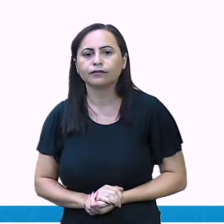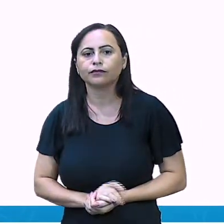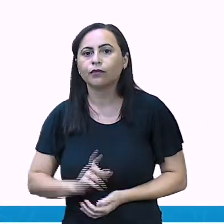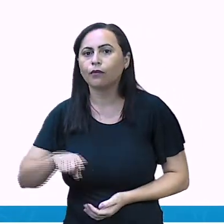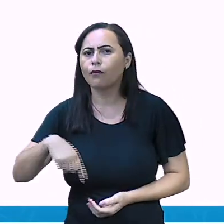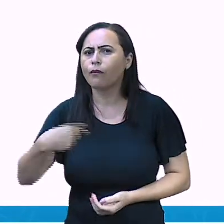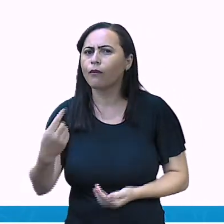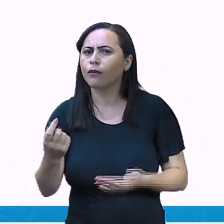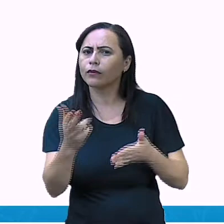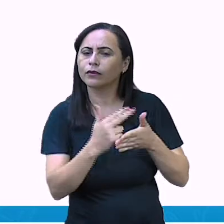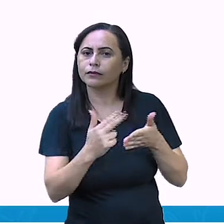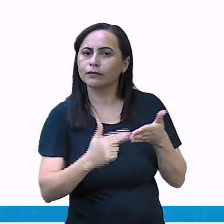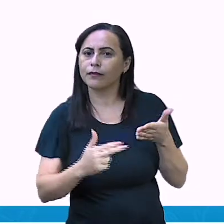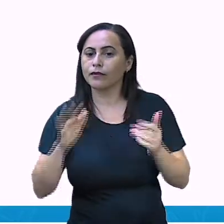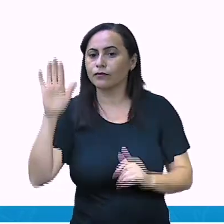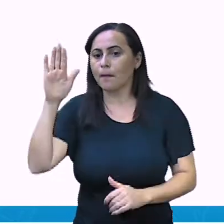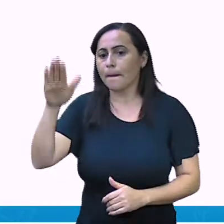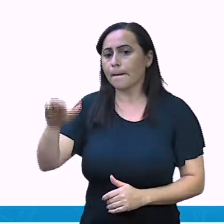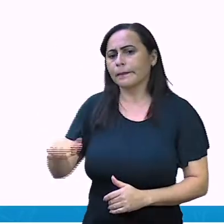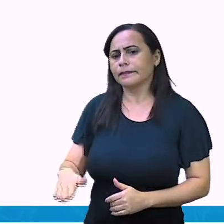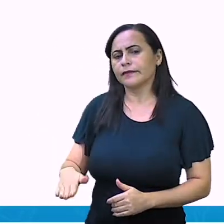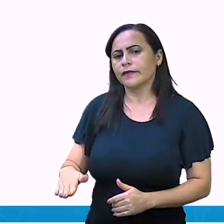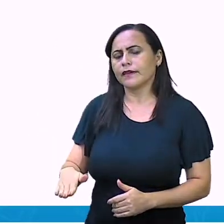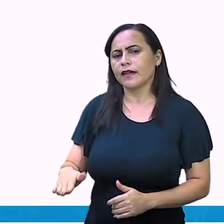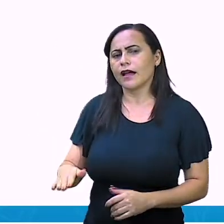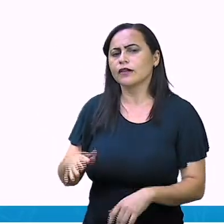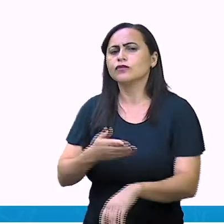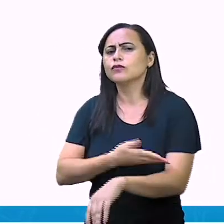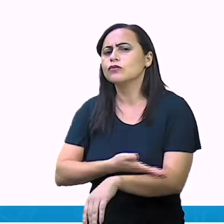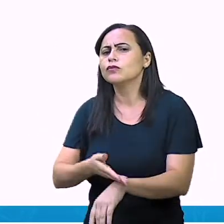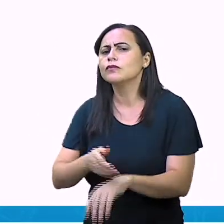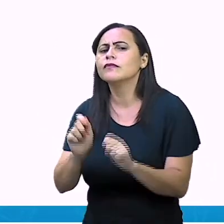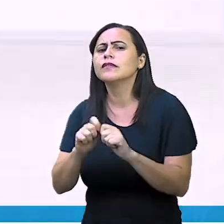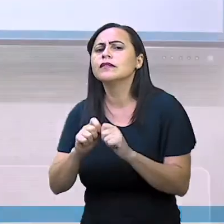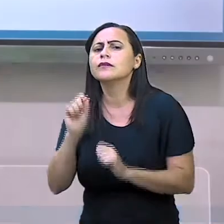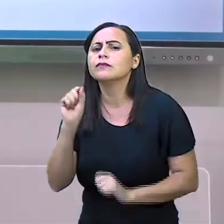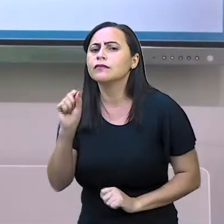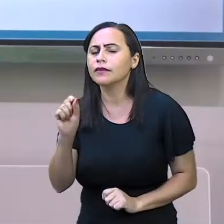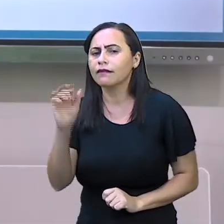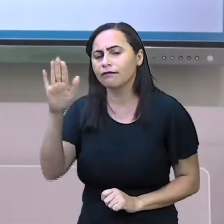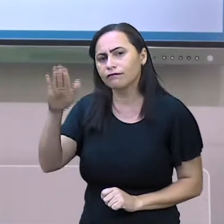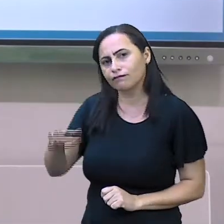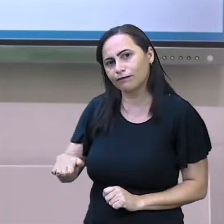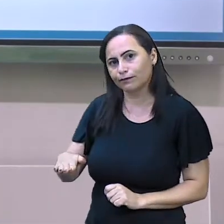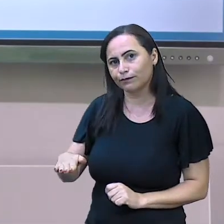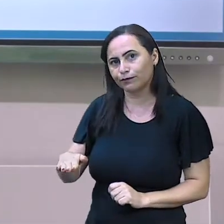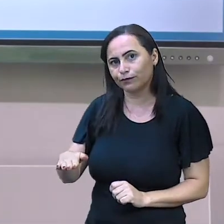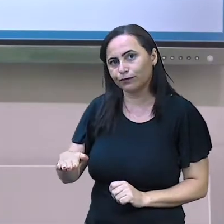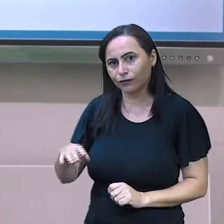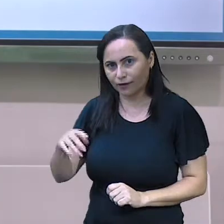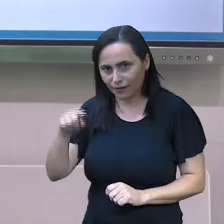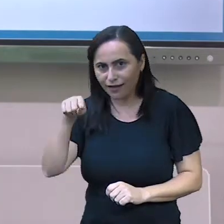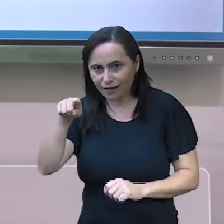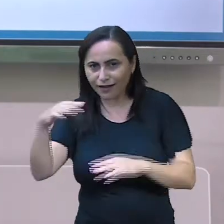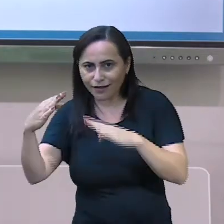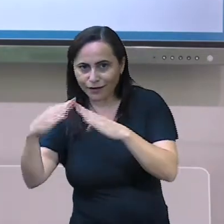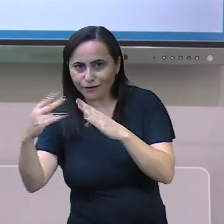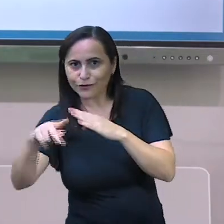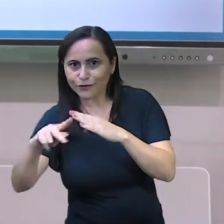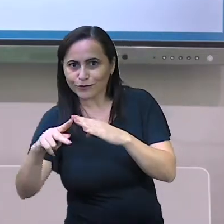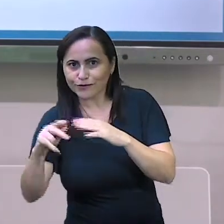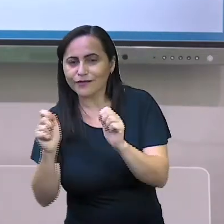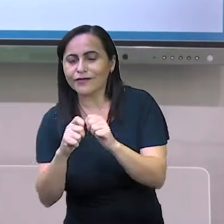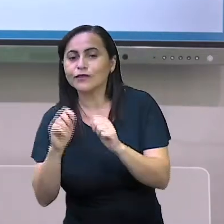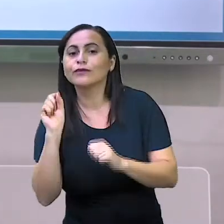imagem. Tarde. O que vocês costumam fazer na parte da tarde? Vocês costumam brincar, tomar banho.